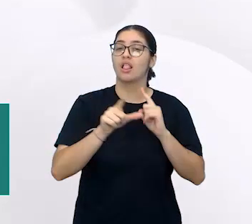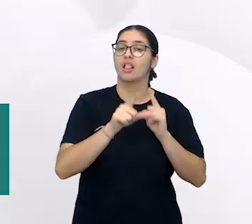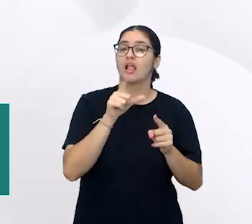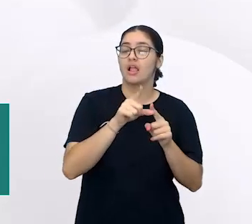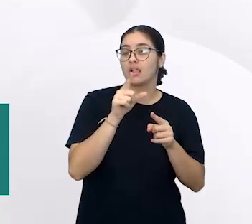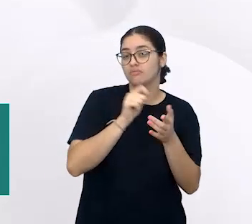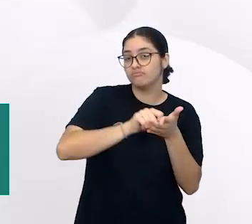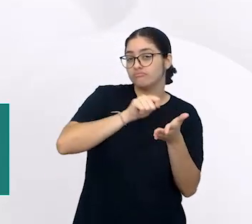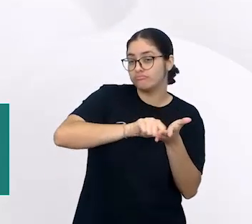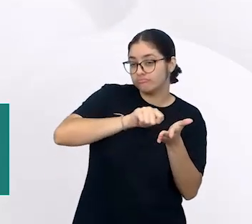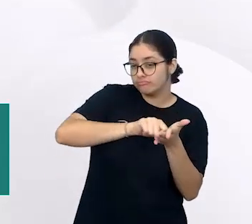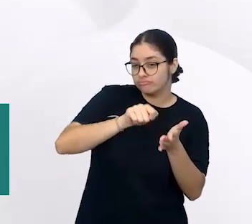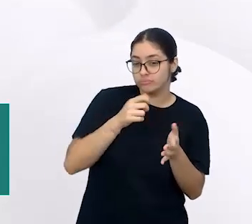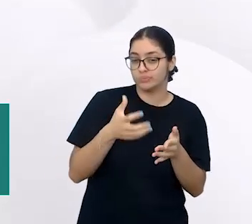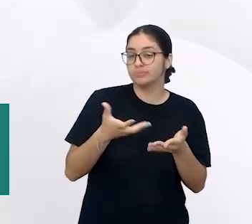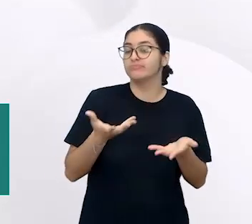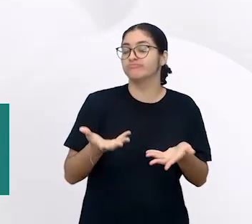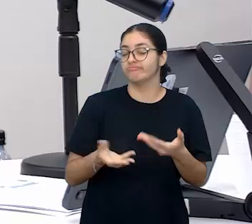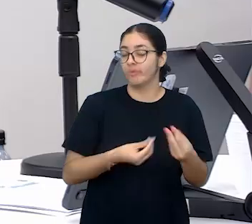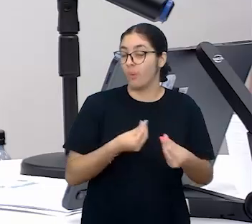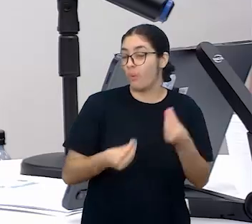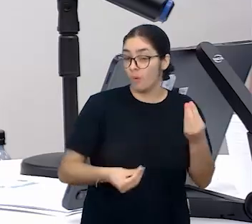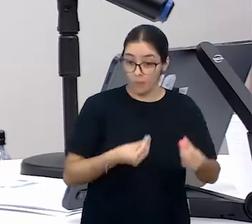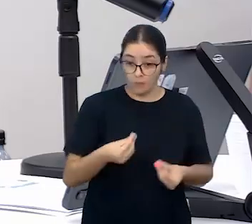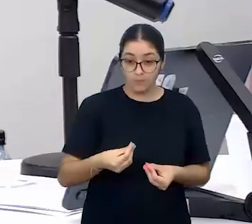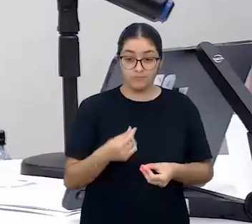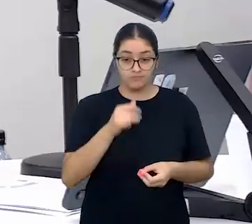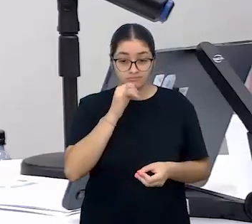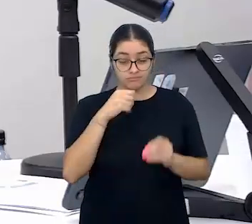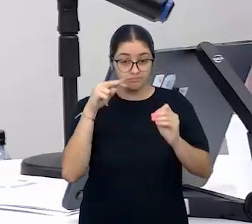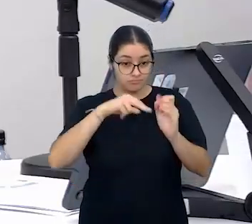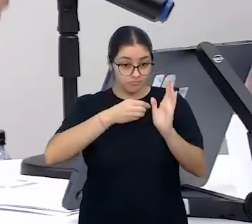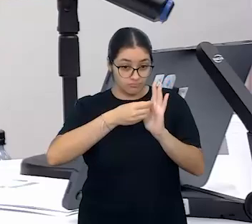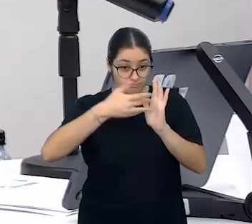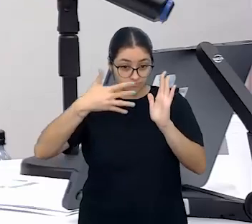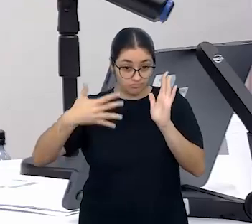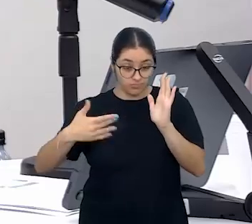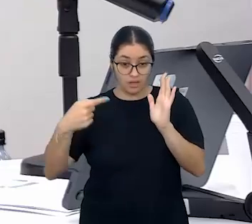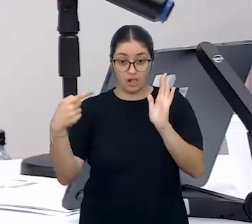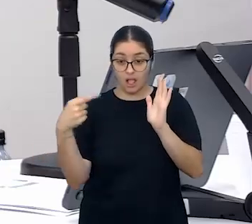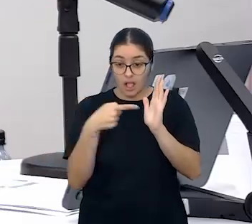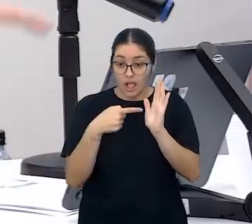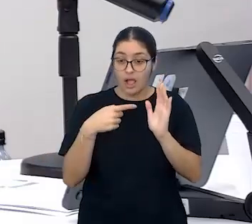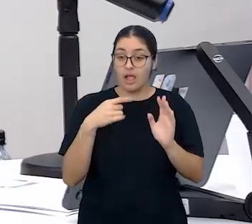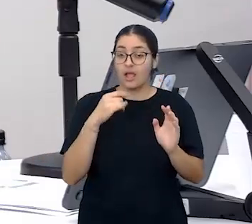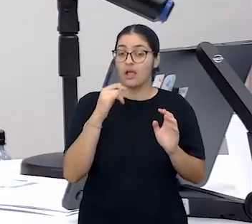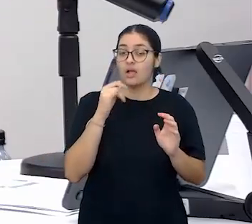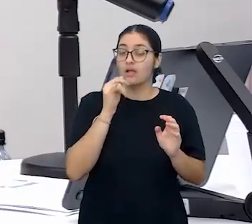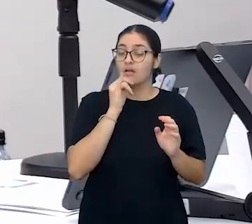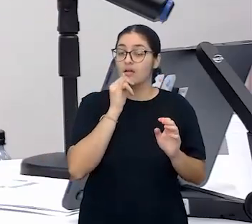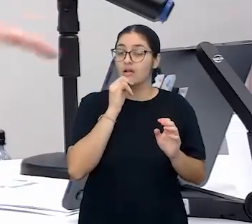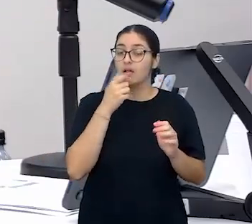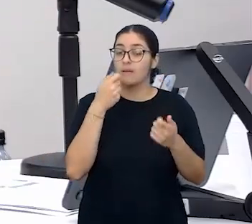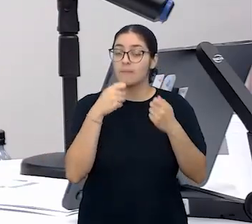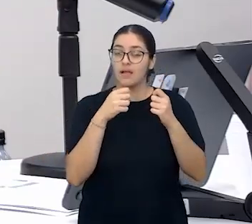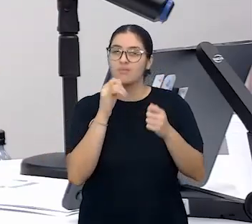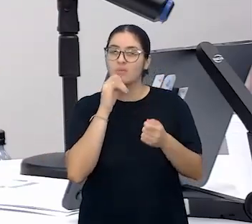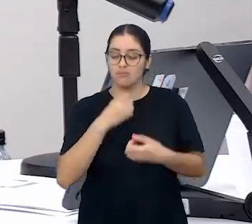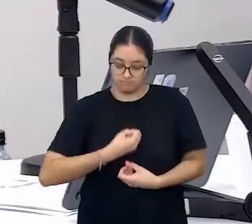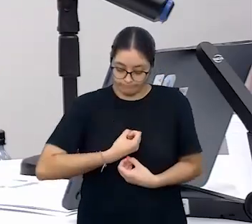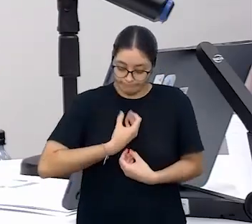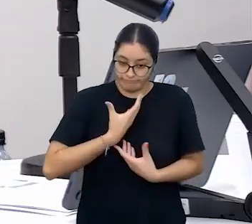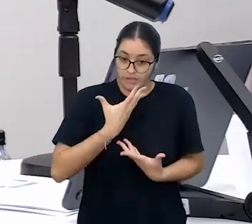A gente olha, o nosso currículo coloca a alfabetização como meio de expressão de ideias,